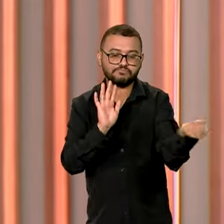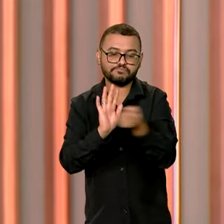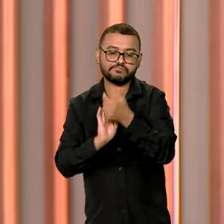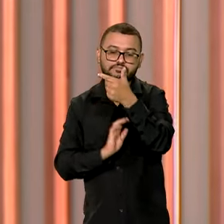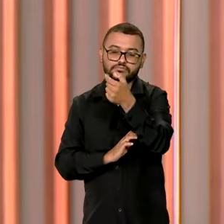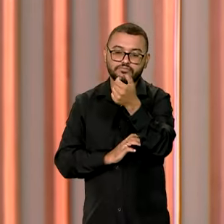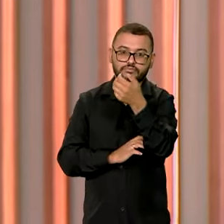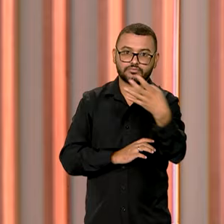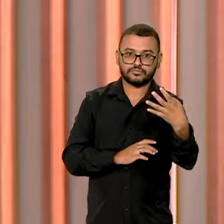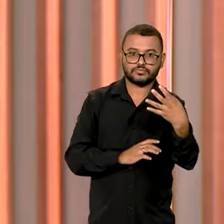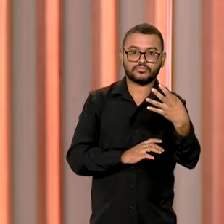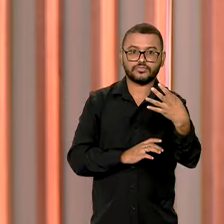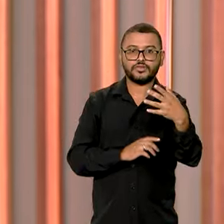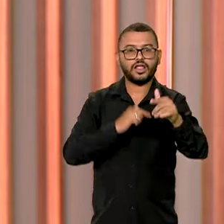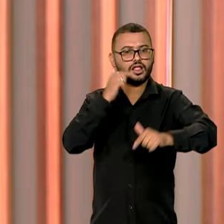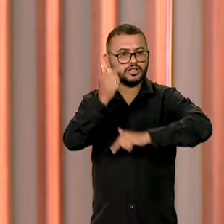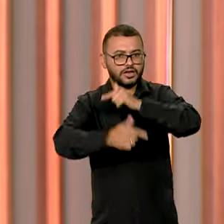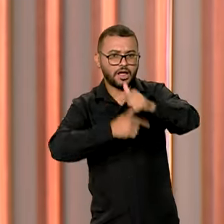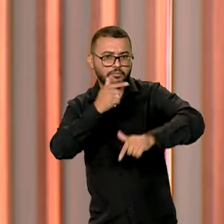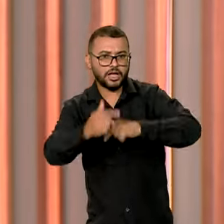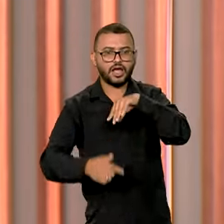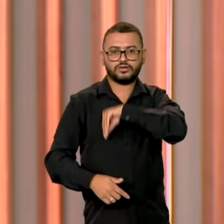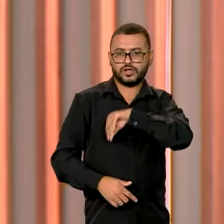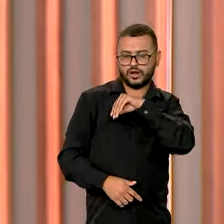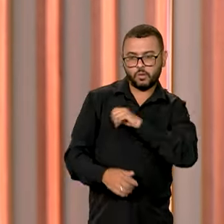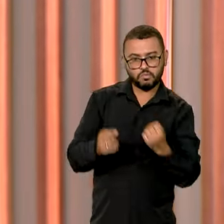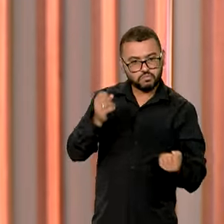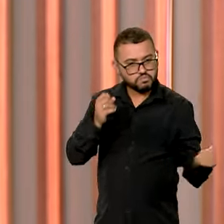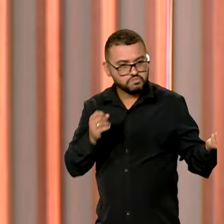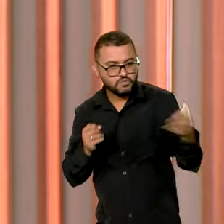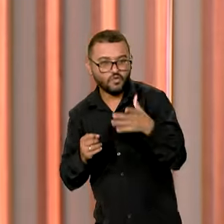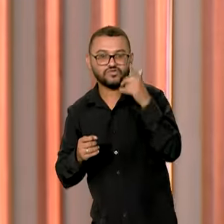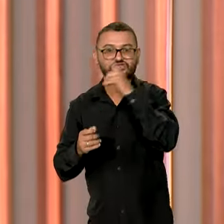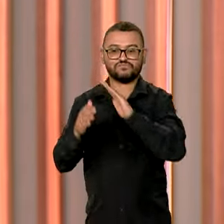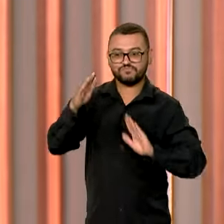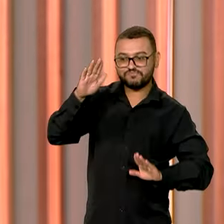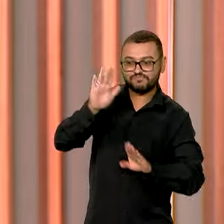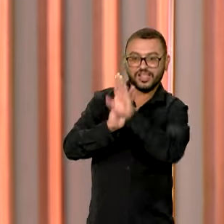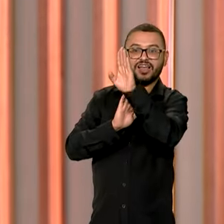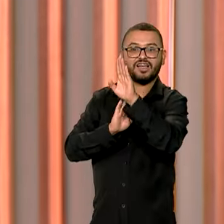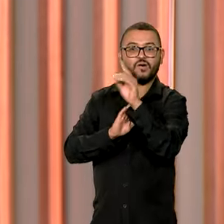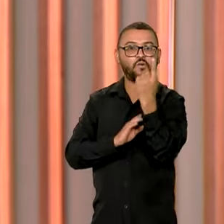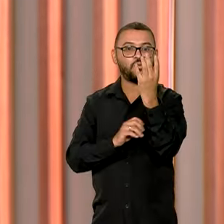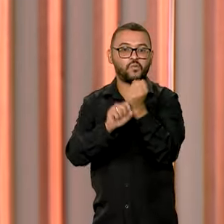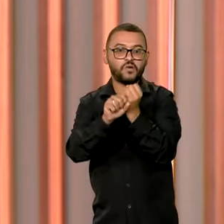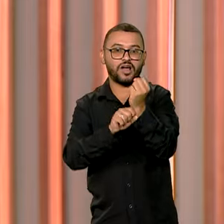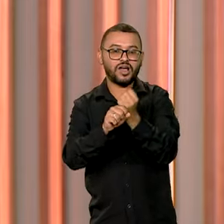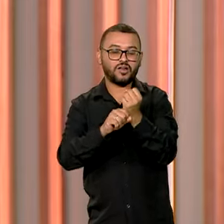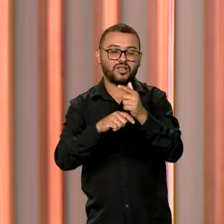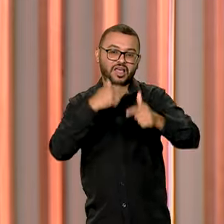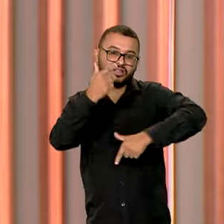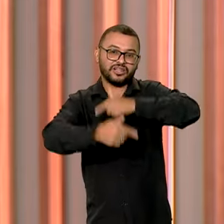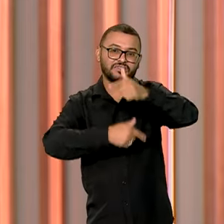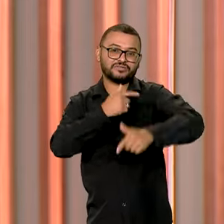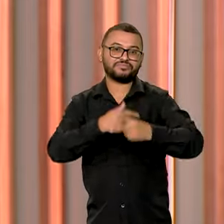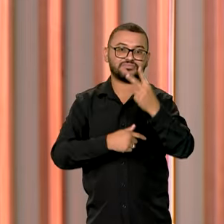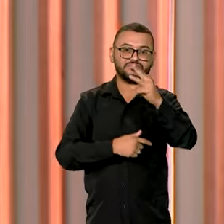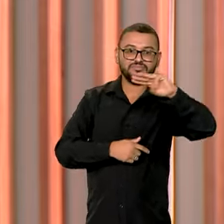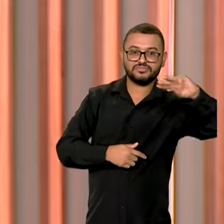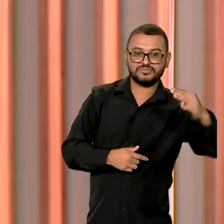2014. O emprego e a renda bateram um novo recorde. Em um ano, a taxa de ocupação ganhou 2